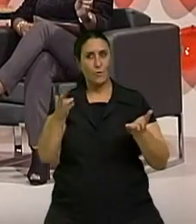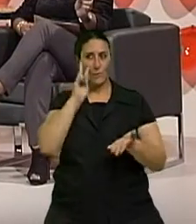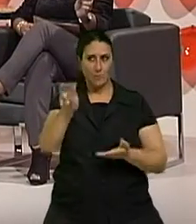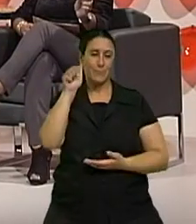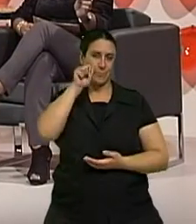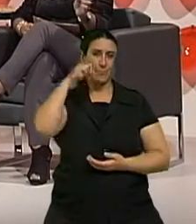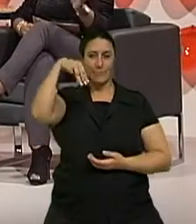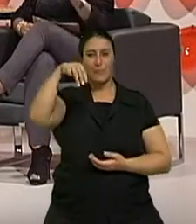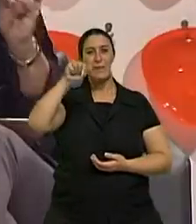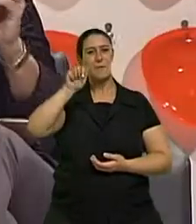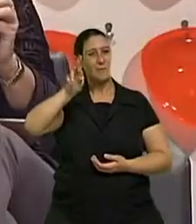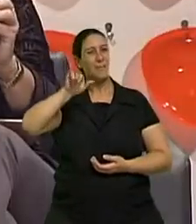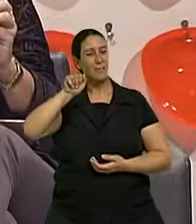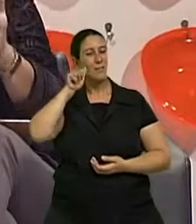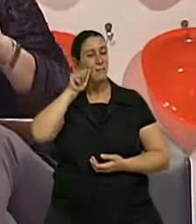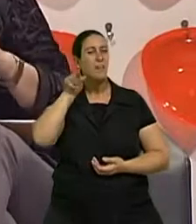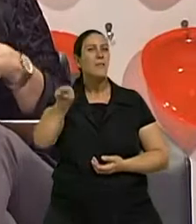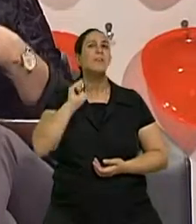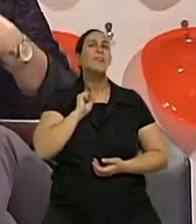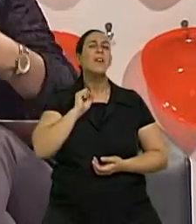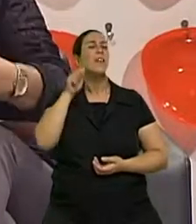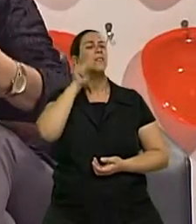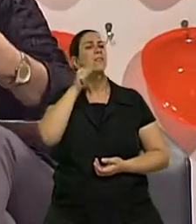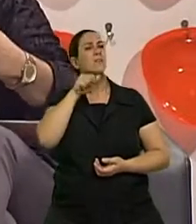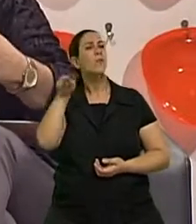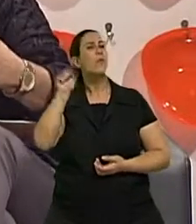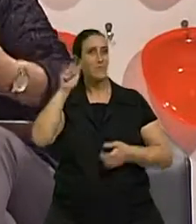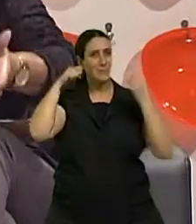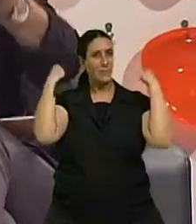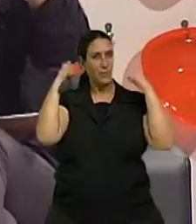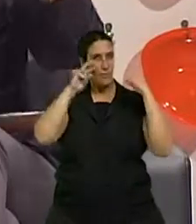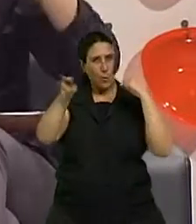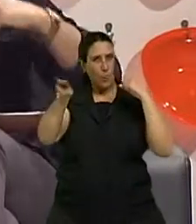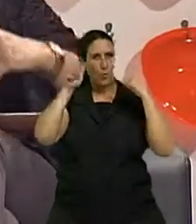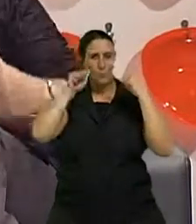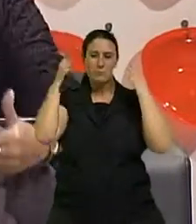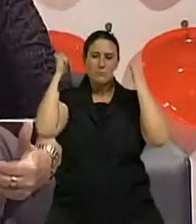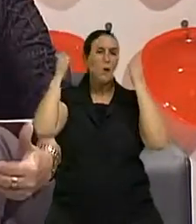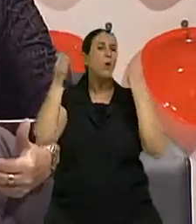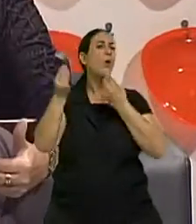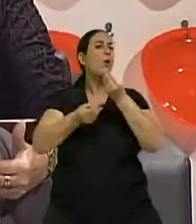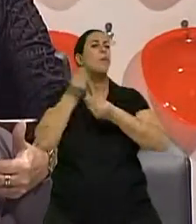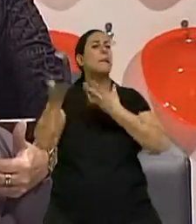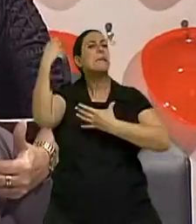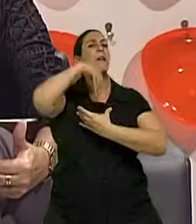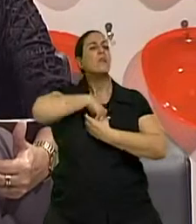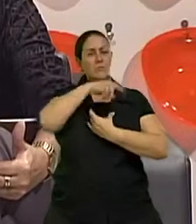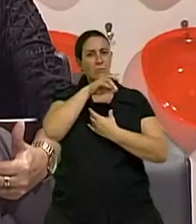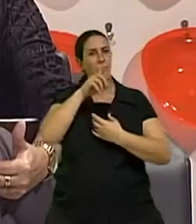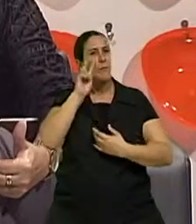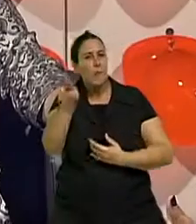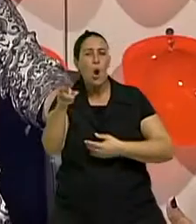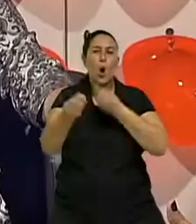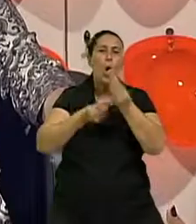da Maria, né, e vamos ver, assim, que aqueles exercícios que ela fazia, o que estaria acontecendo dentro do organismo dela? Vamos pegar por